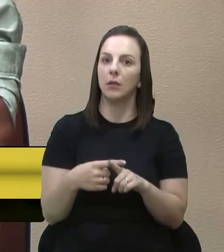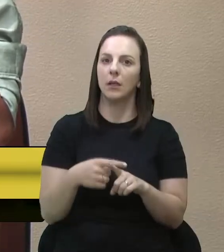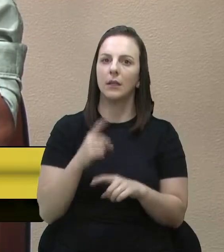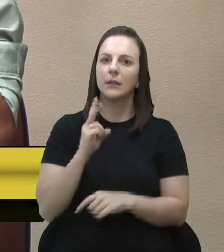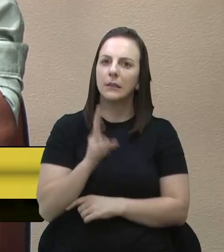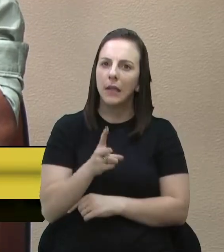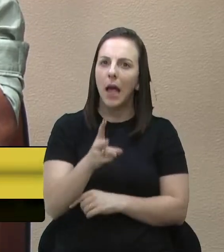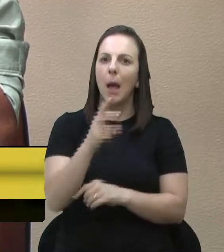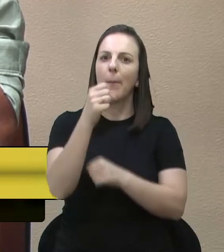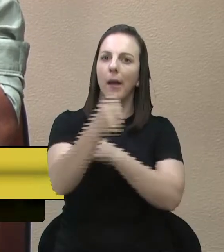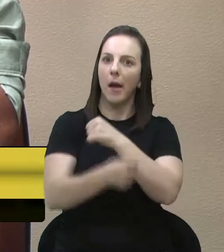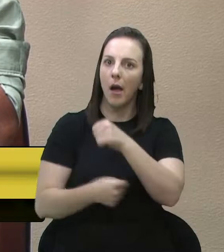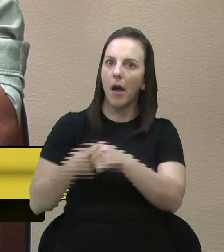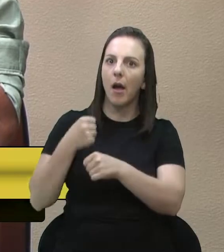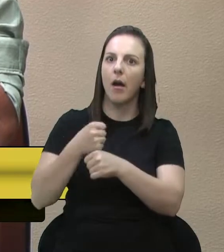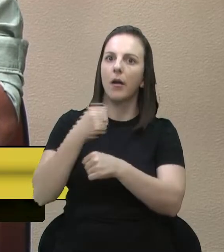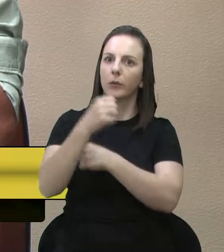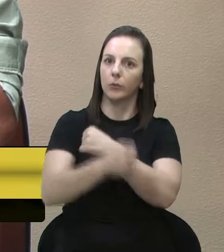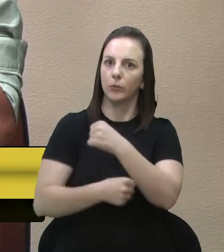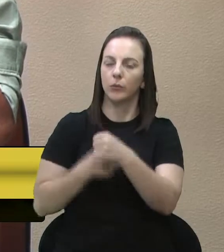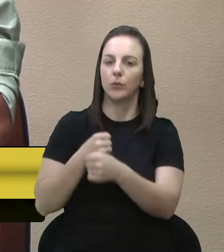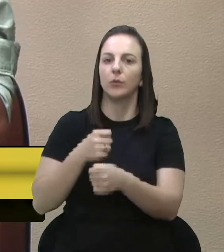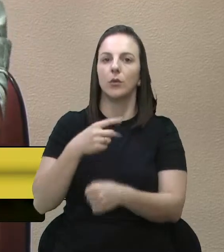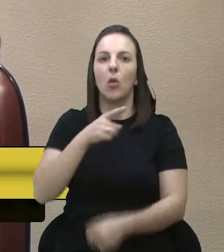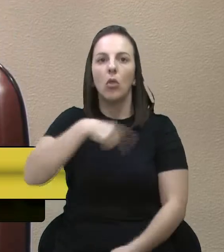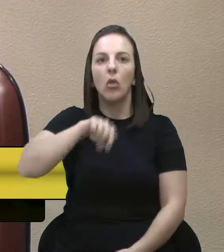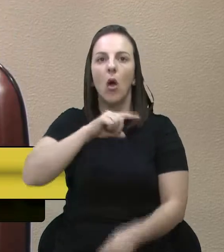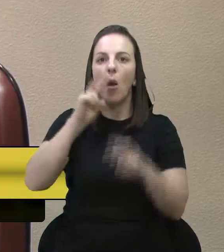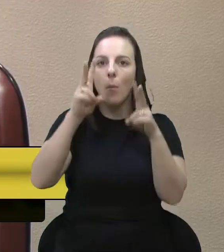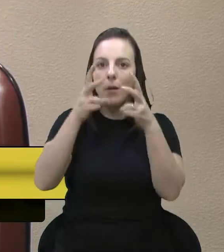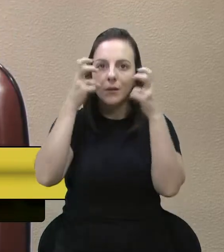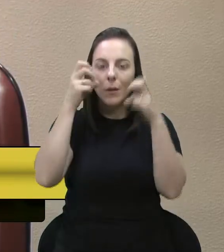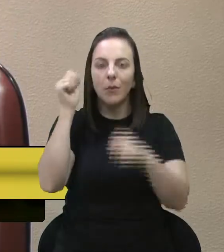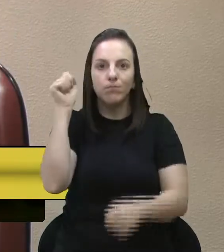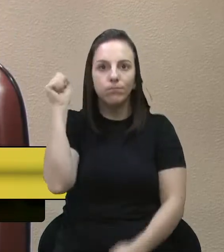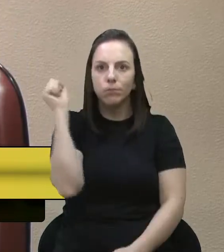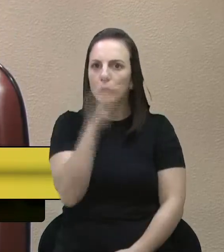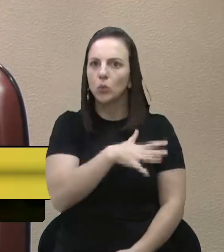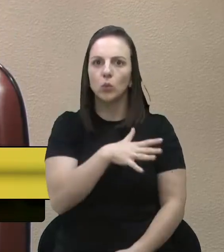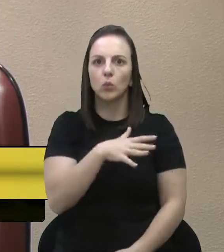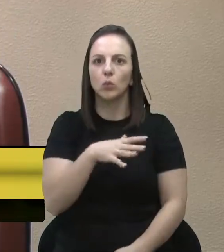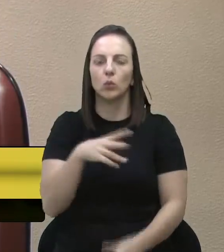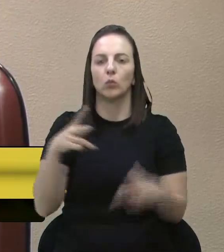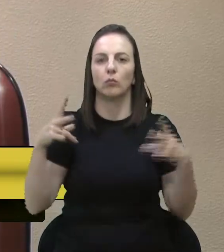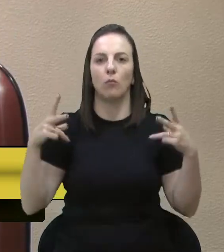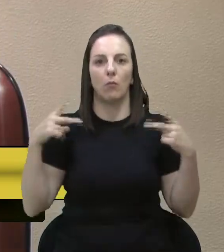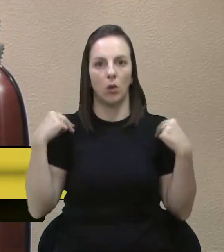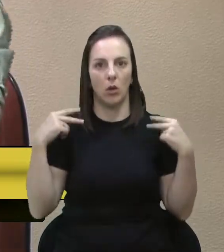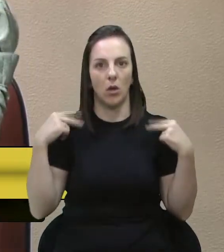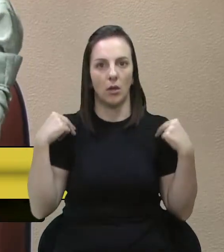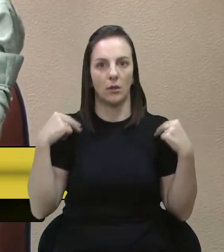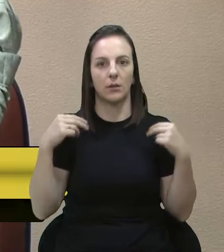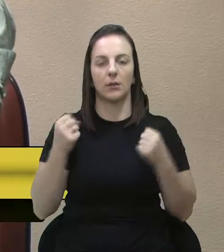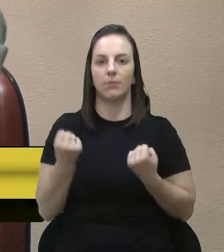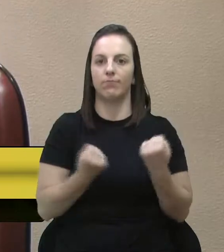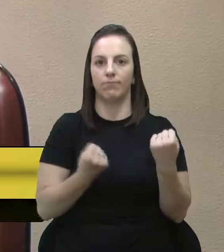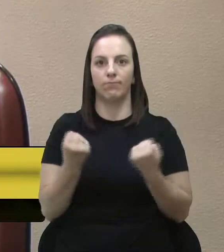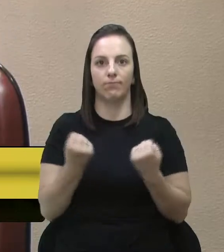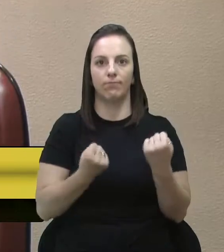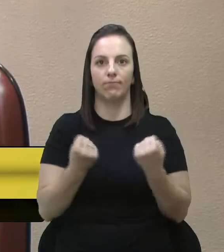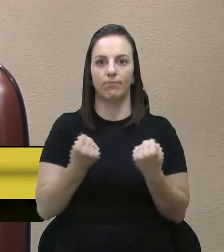motoristas que não aprenderam ainda o que significa